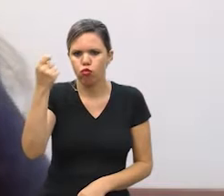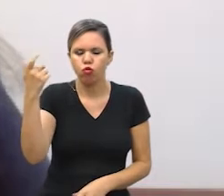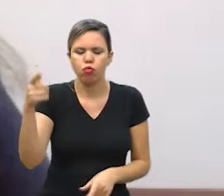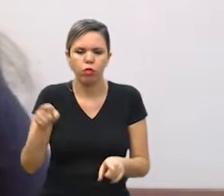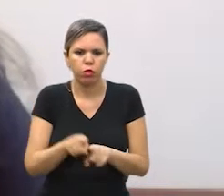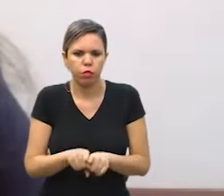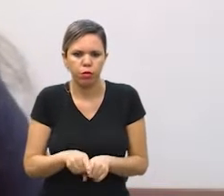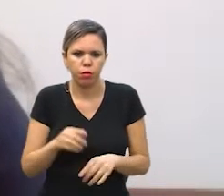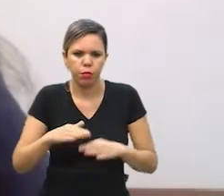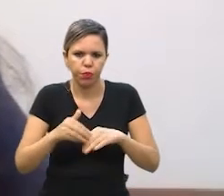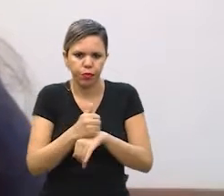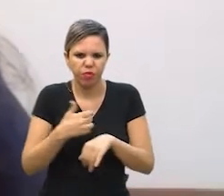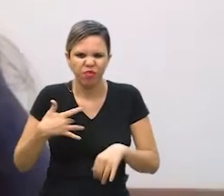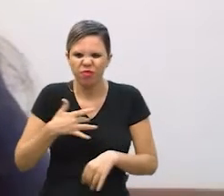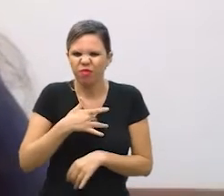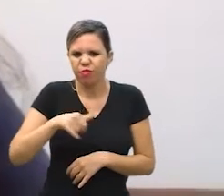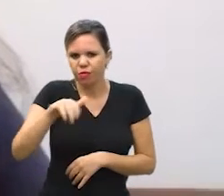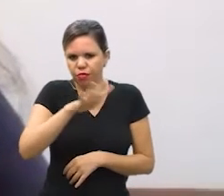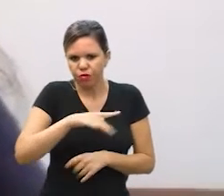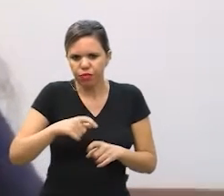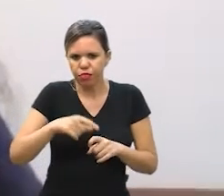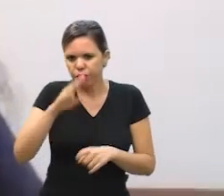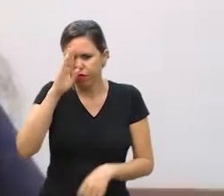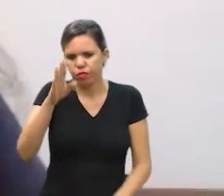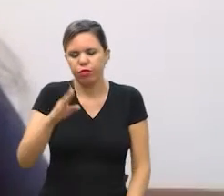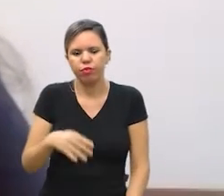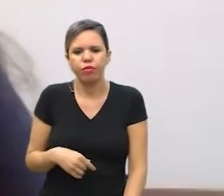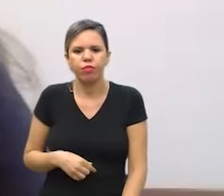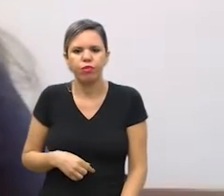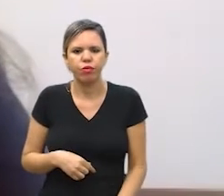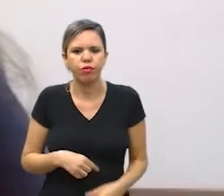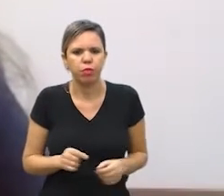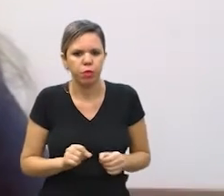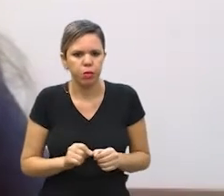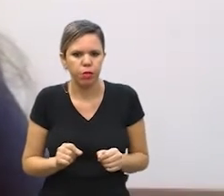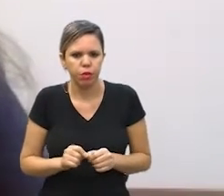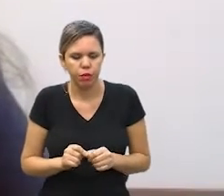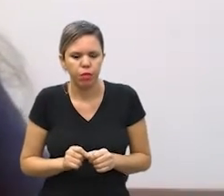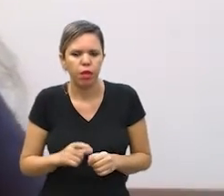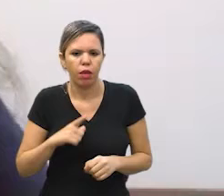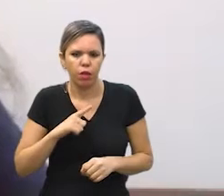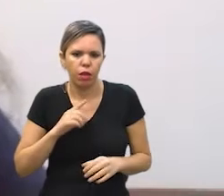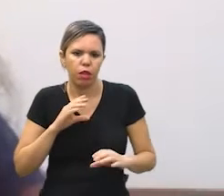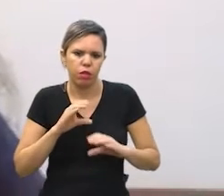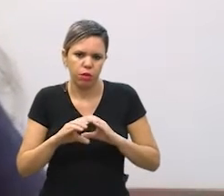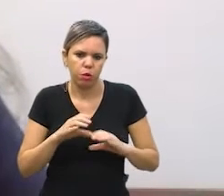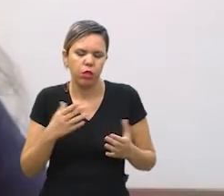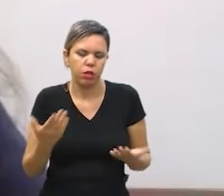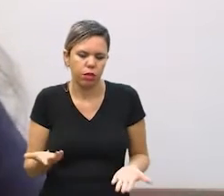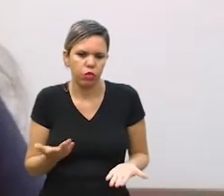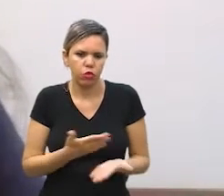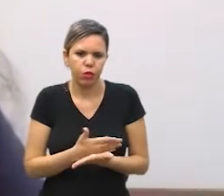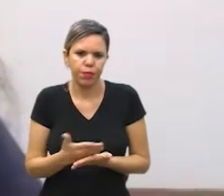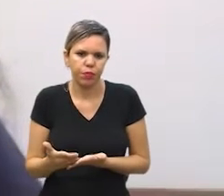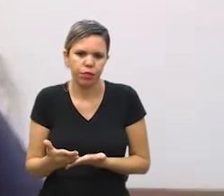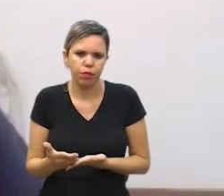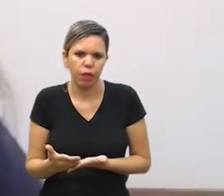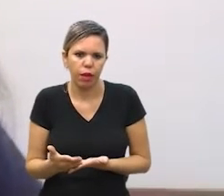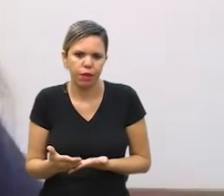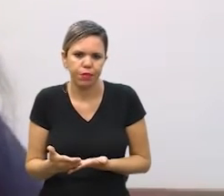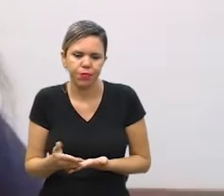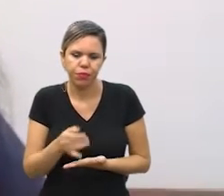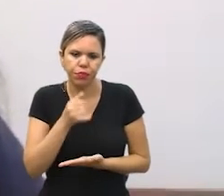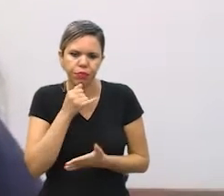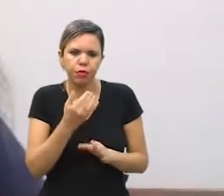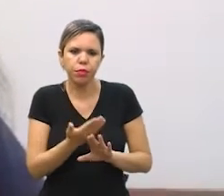profissionais de saúde em geral mas especialmente os médicos que é o que trata essa fonte e quando a gente começa a ir